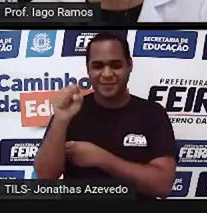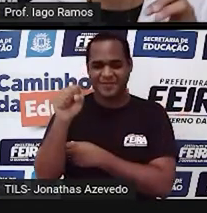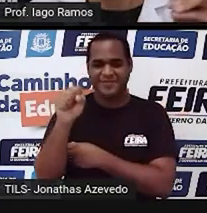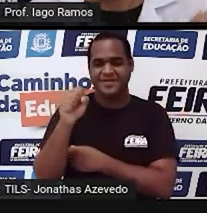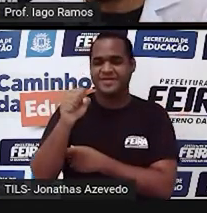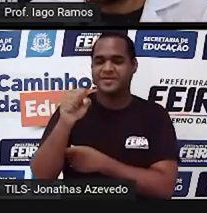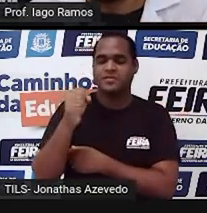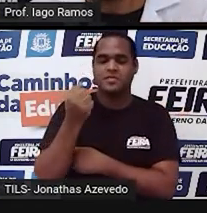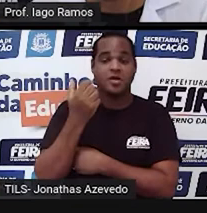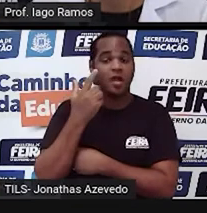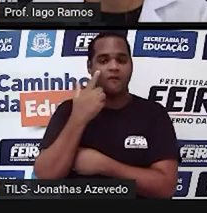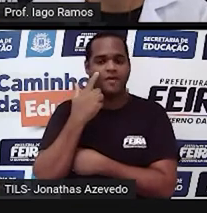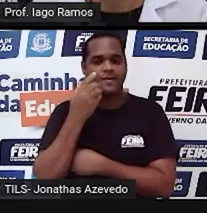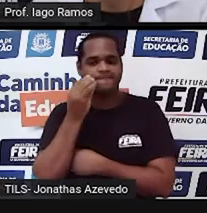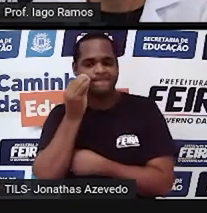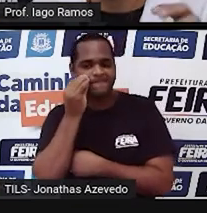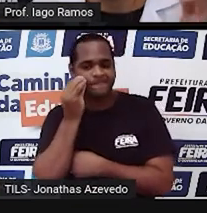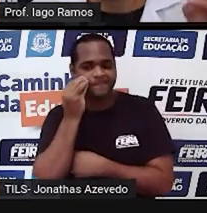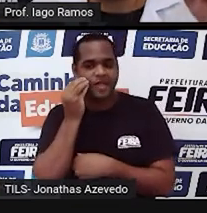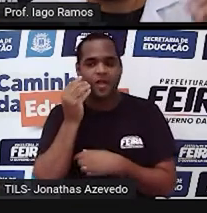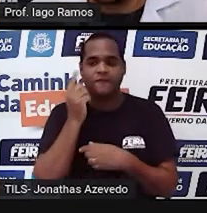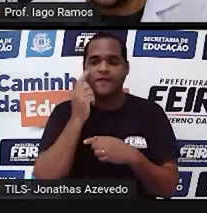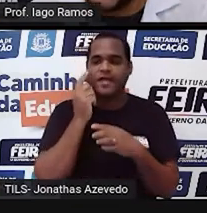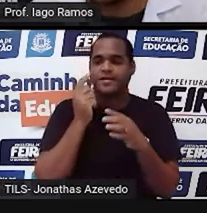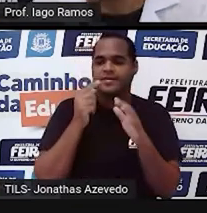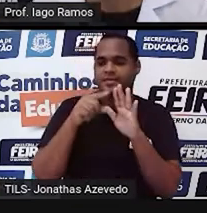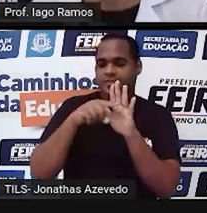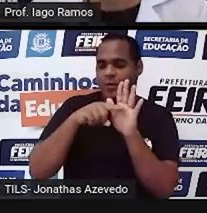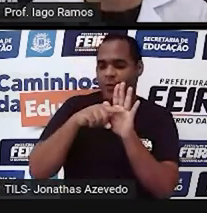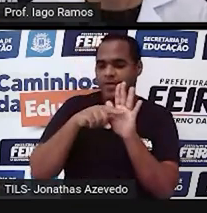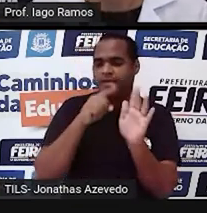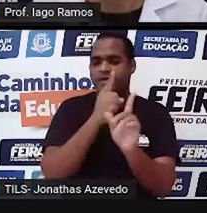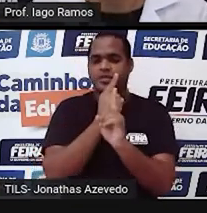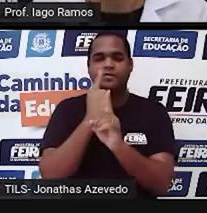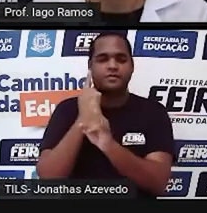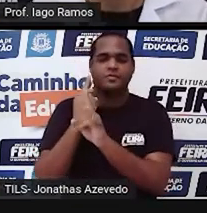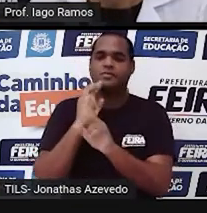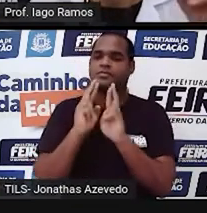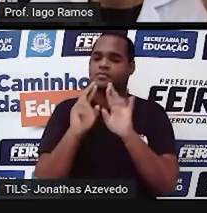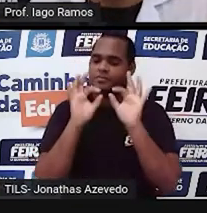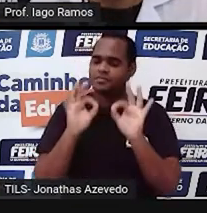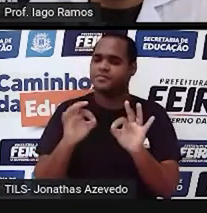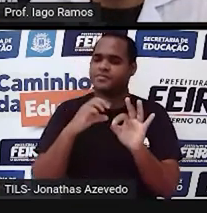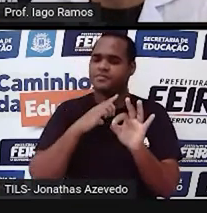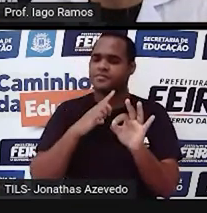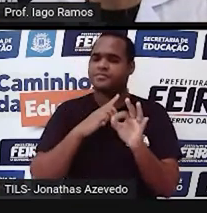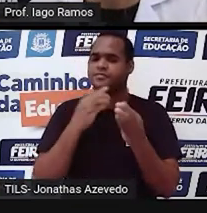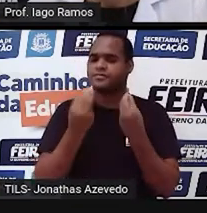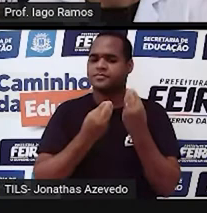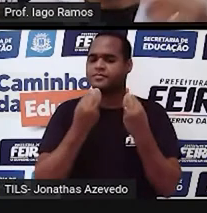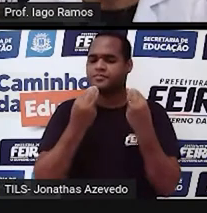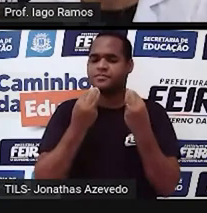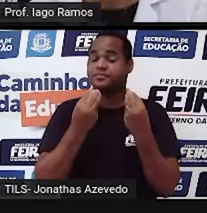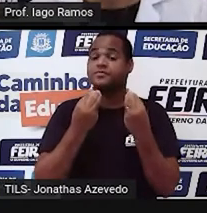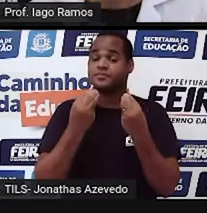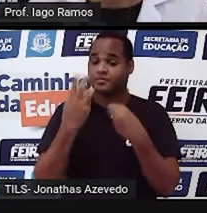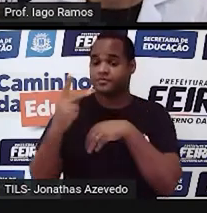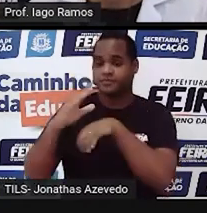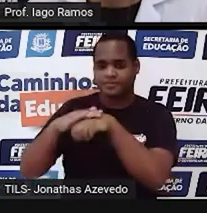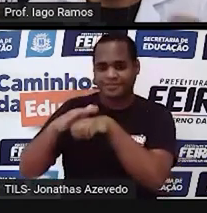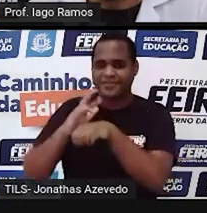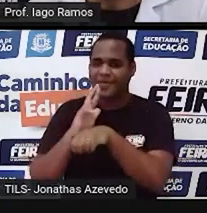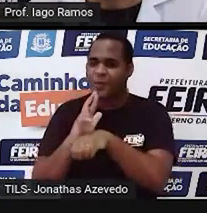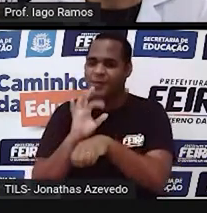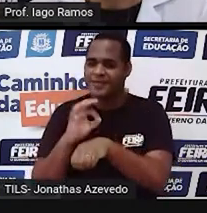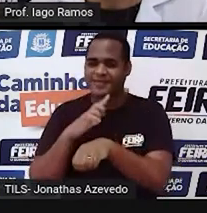para tentar achar a resposta, né? Dessa pergunta e essa resposta é quem vai trazer